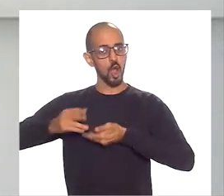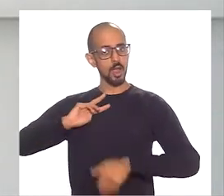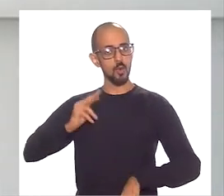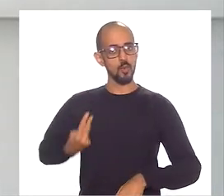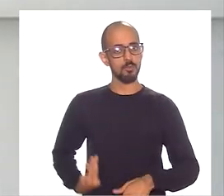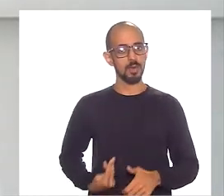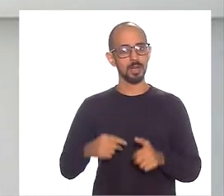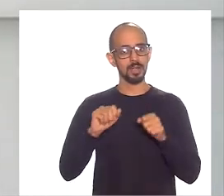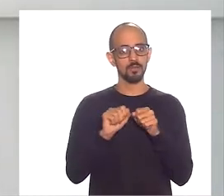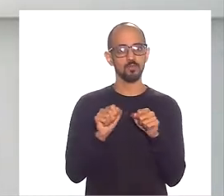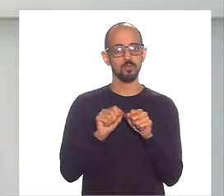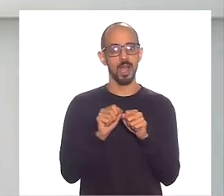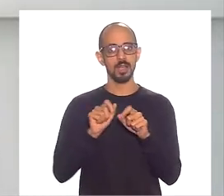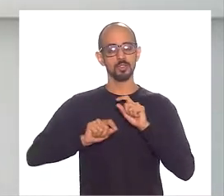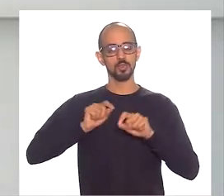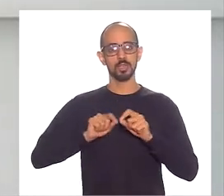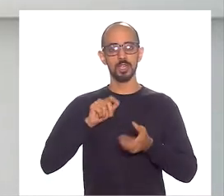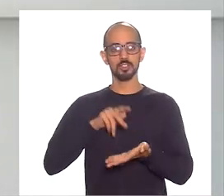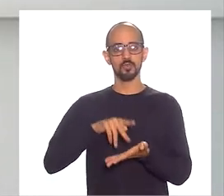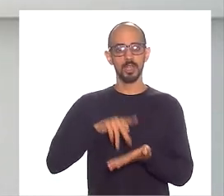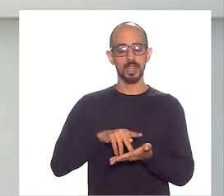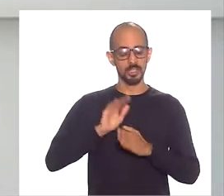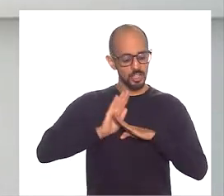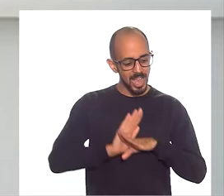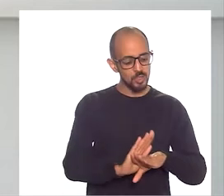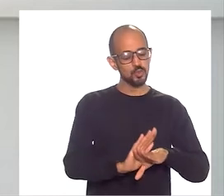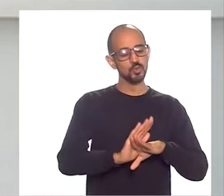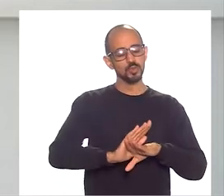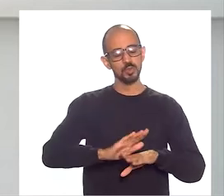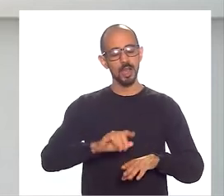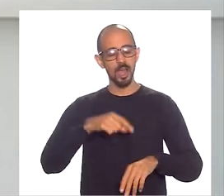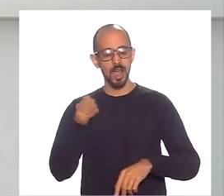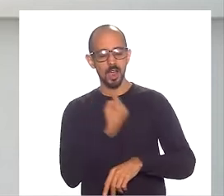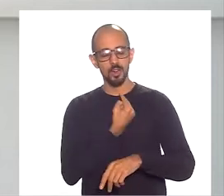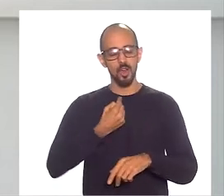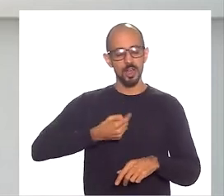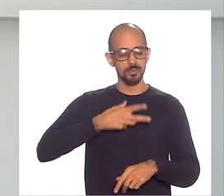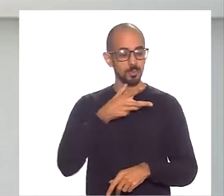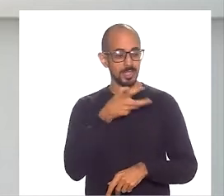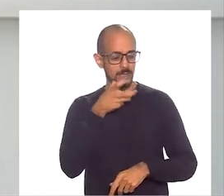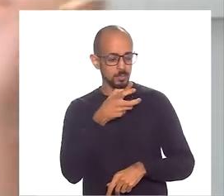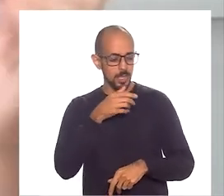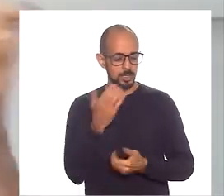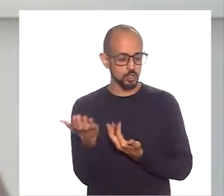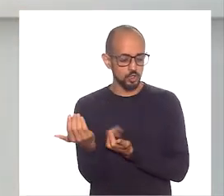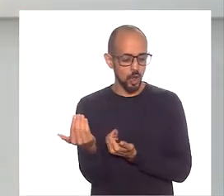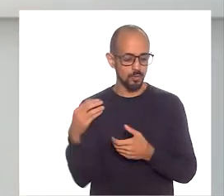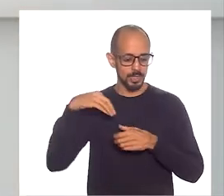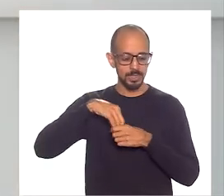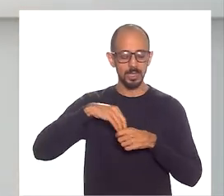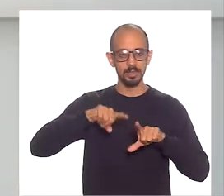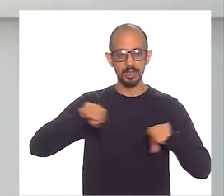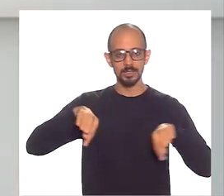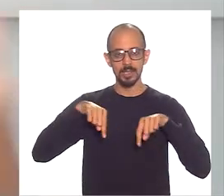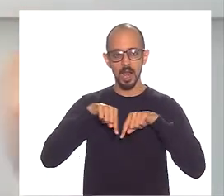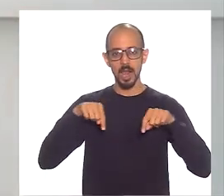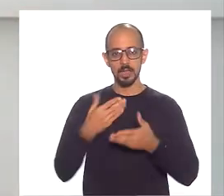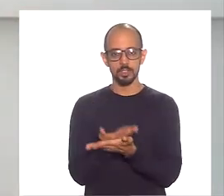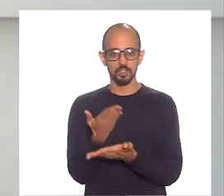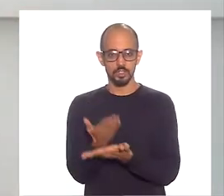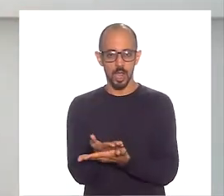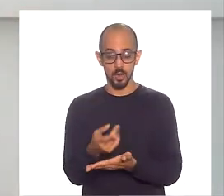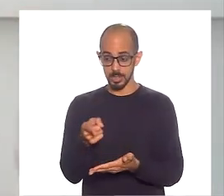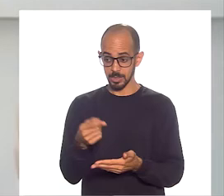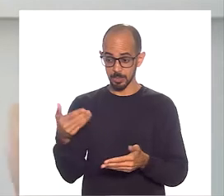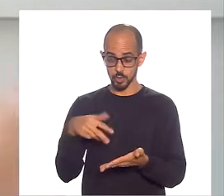ela faz, ela realmente ajuda a gente a reter esse jovem dentro de sala de aula, porque eles dizem, se essa pessoa chegou aqui e